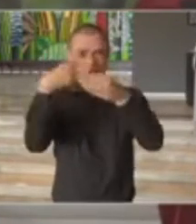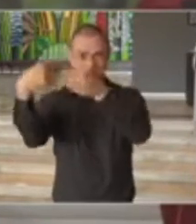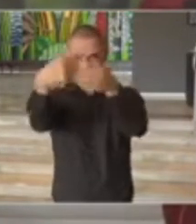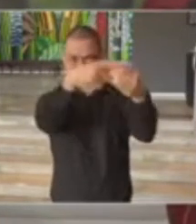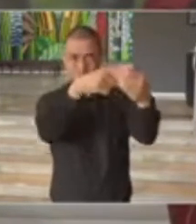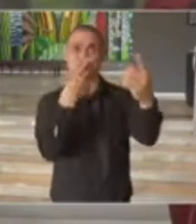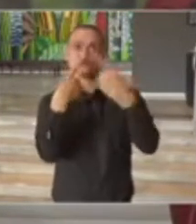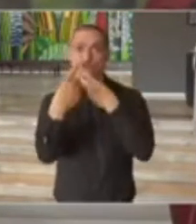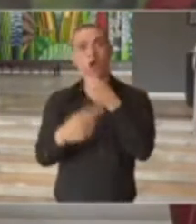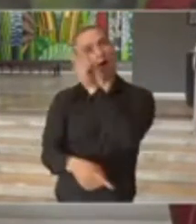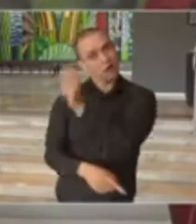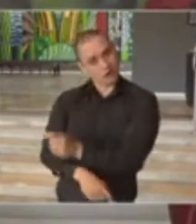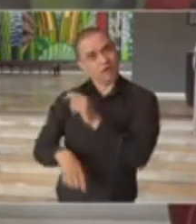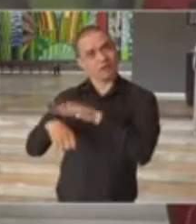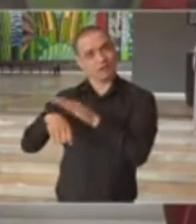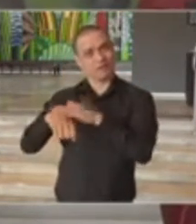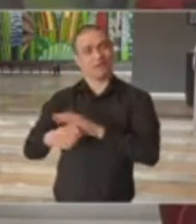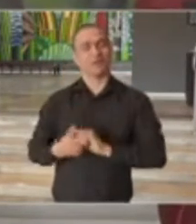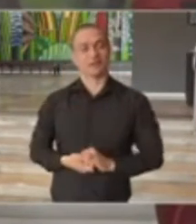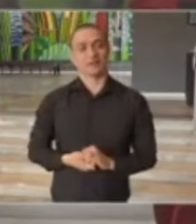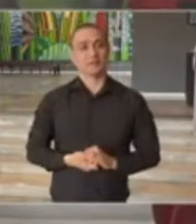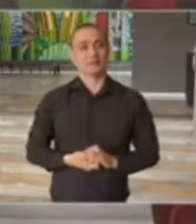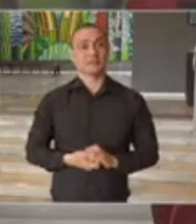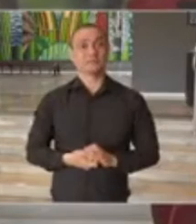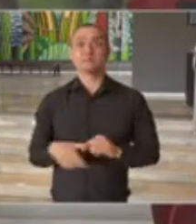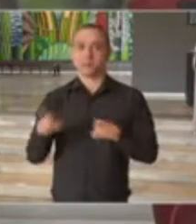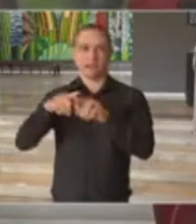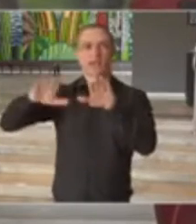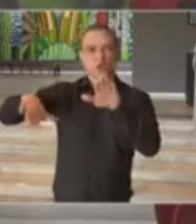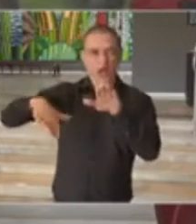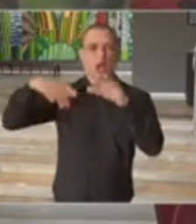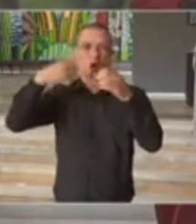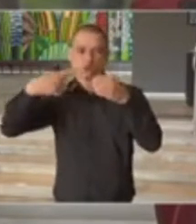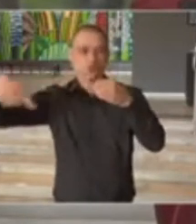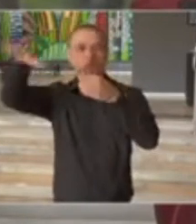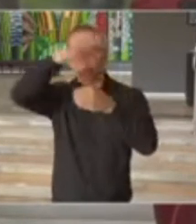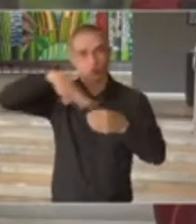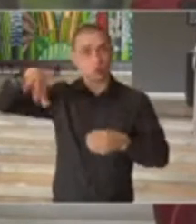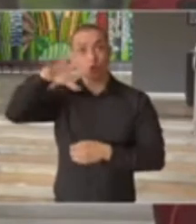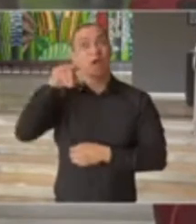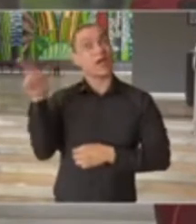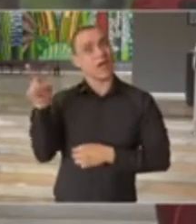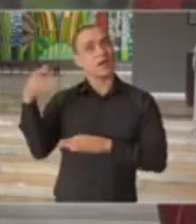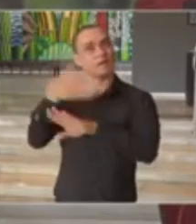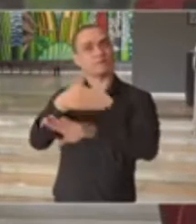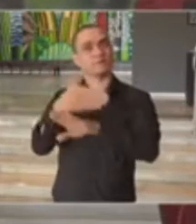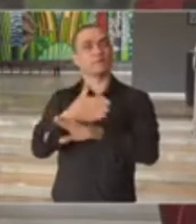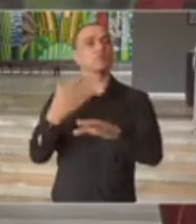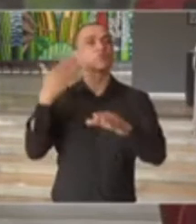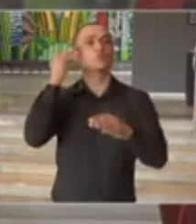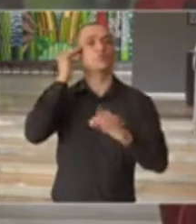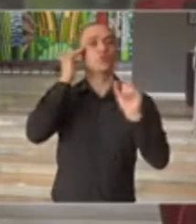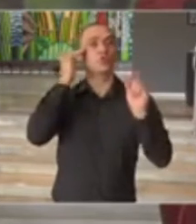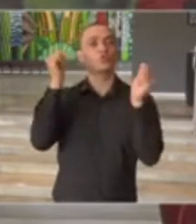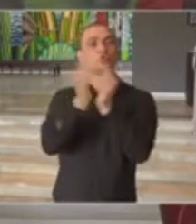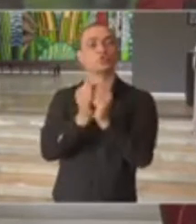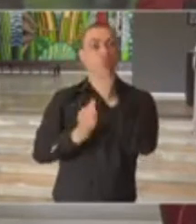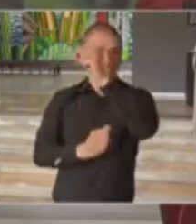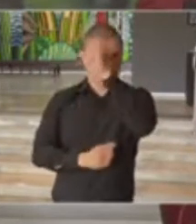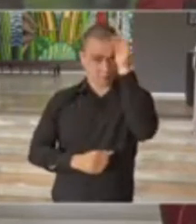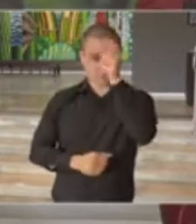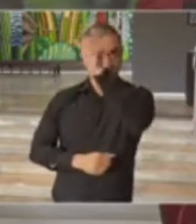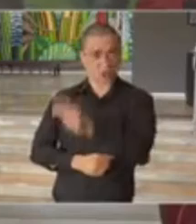do interior, da região metropolitana e do litoral de São Paulo. E, obviamente, participa dos entendimentos com o prefeito